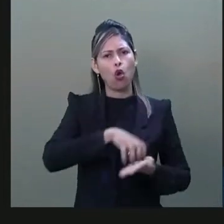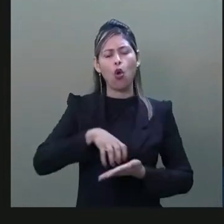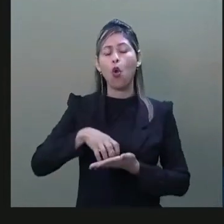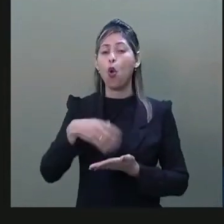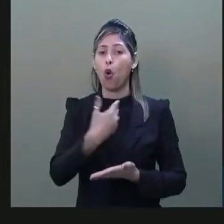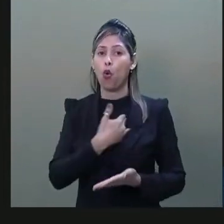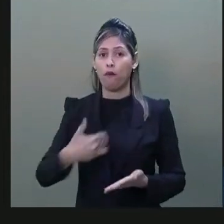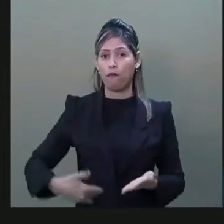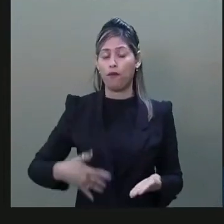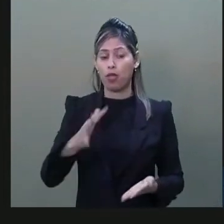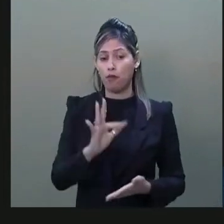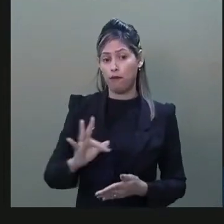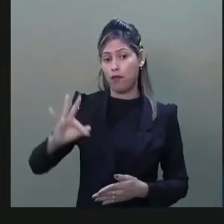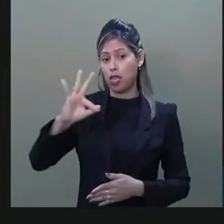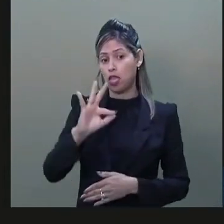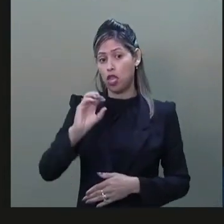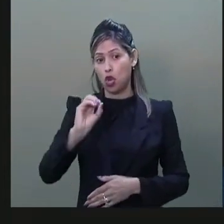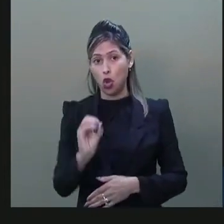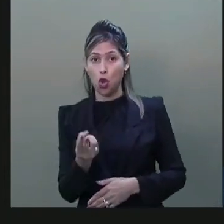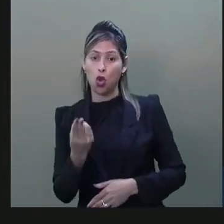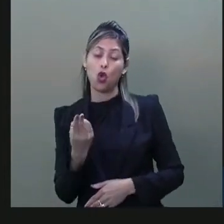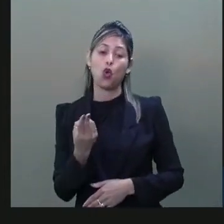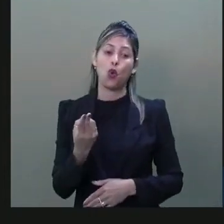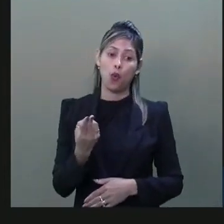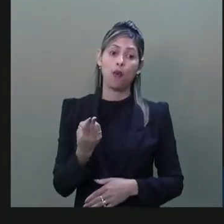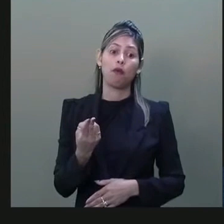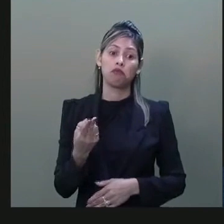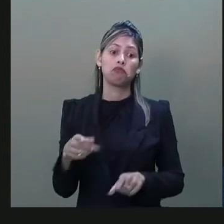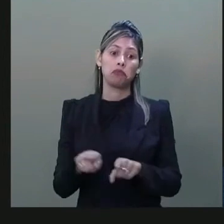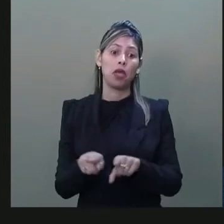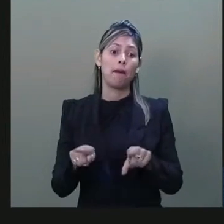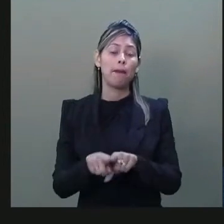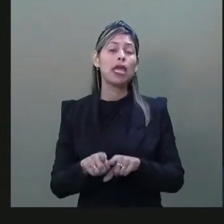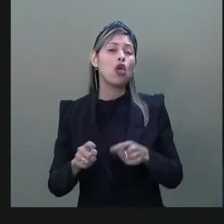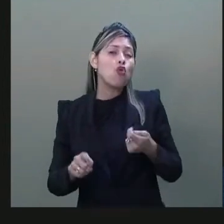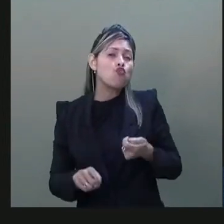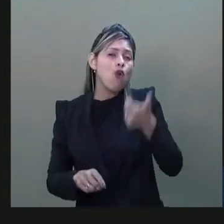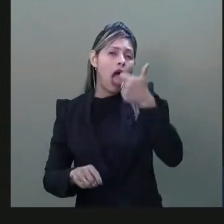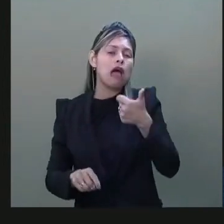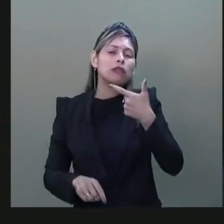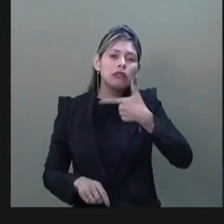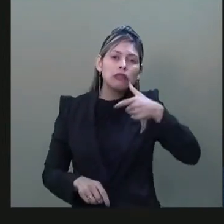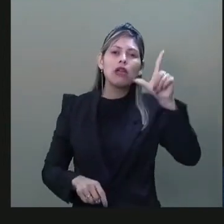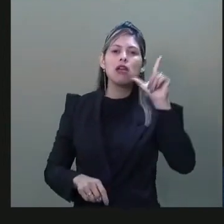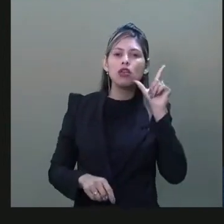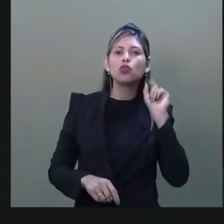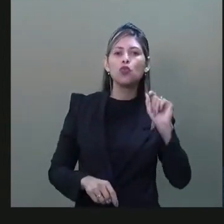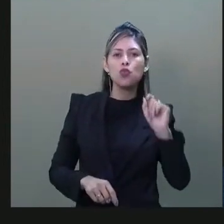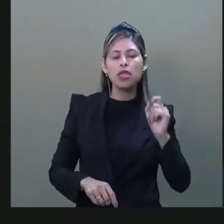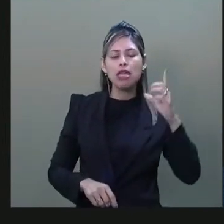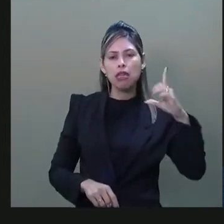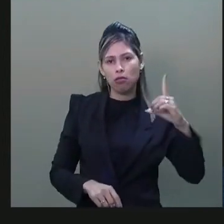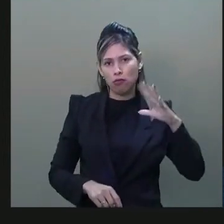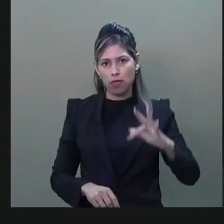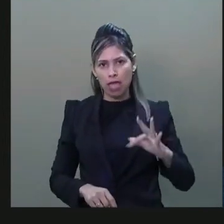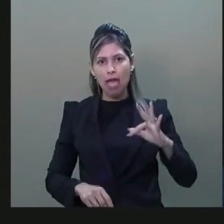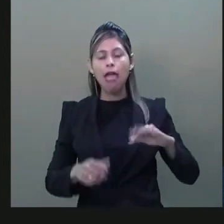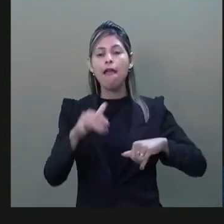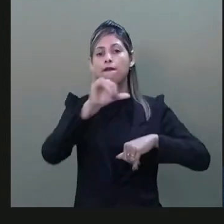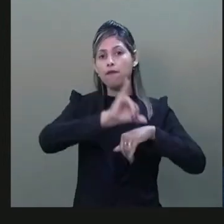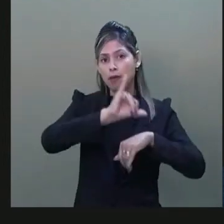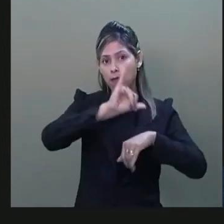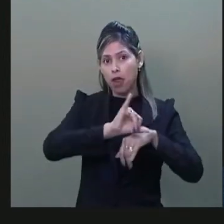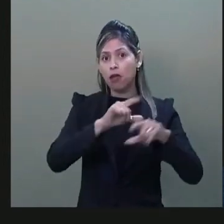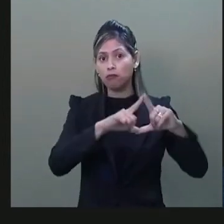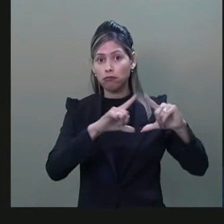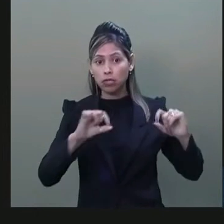imprensa publica que a BIN avisou sobre o risco de violência na véspera dos ataques em Brasília, e o subtítulo da matéria da Folha